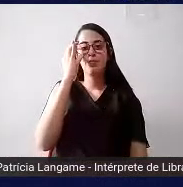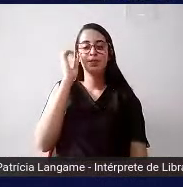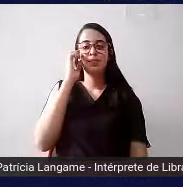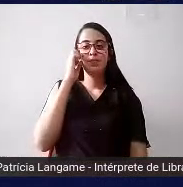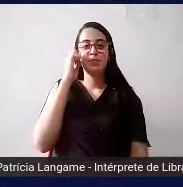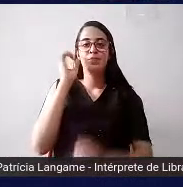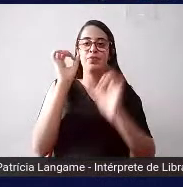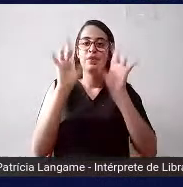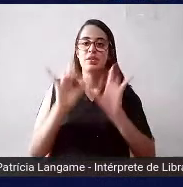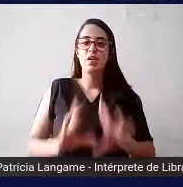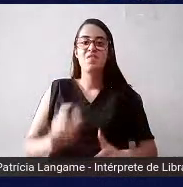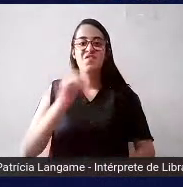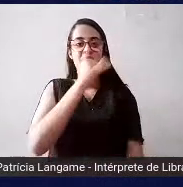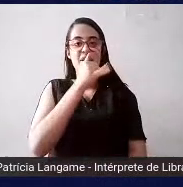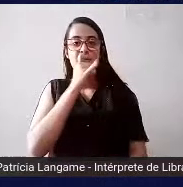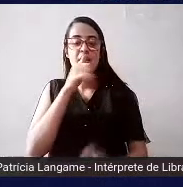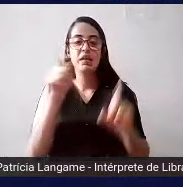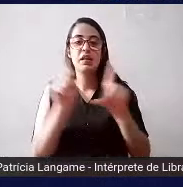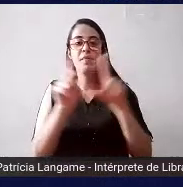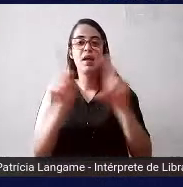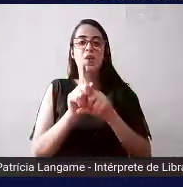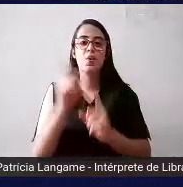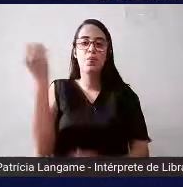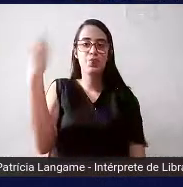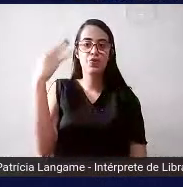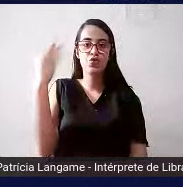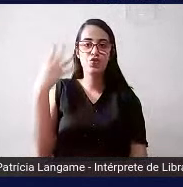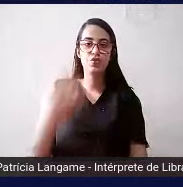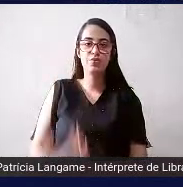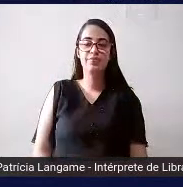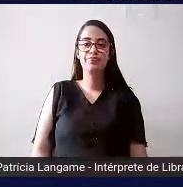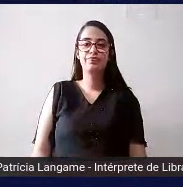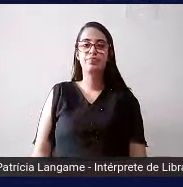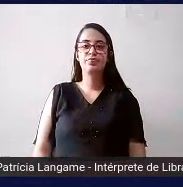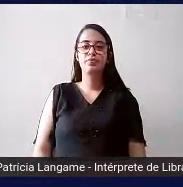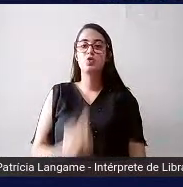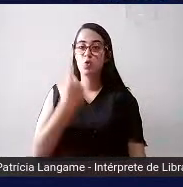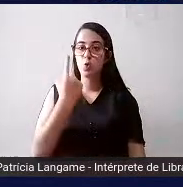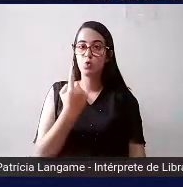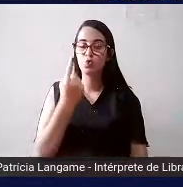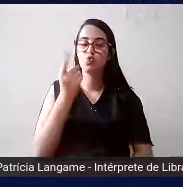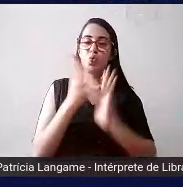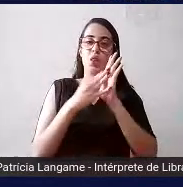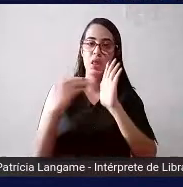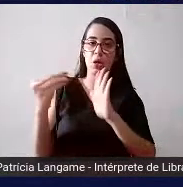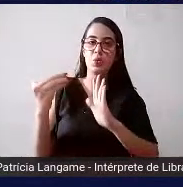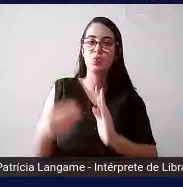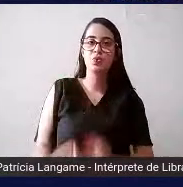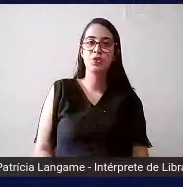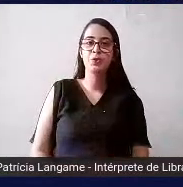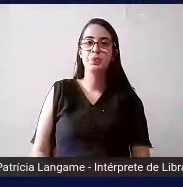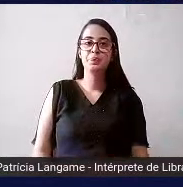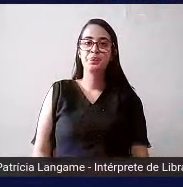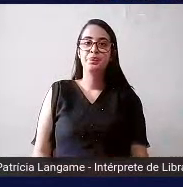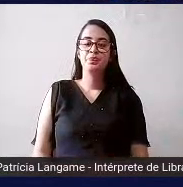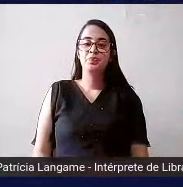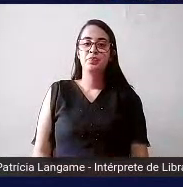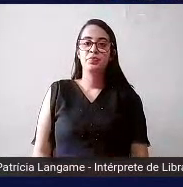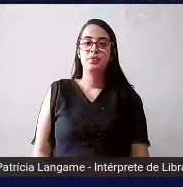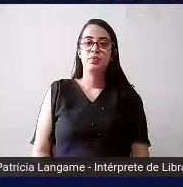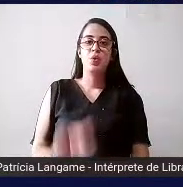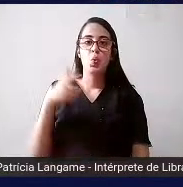vibram e também emitem luz isso aqui também é só um dos modelos tá gente tem inúmeros modelos mais um